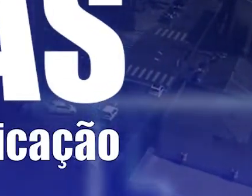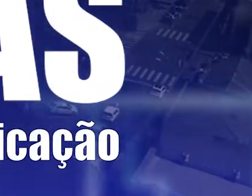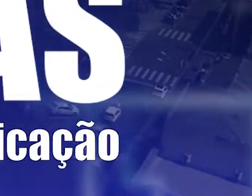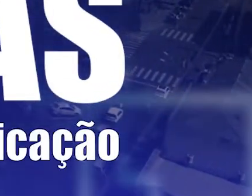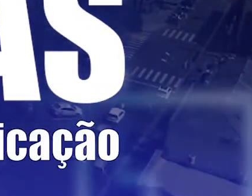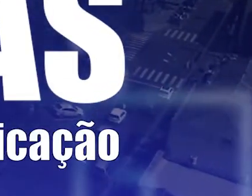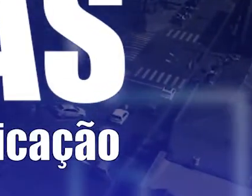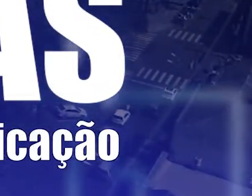Obrigado. Obrigado.